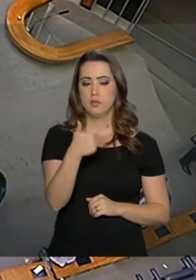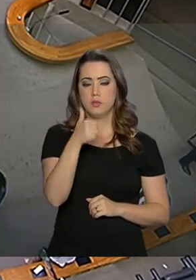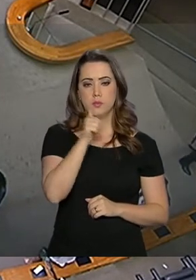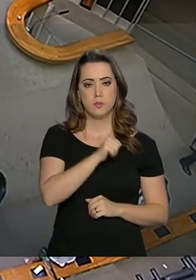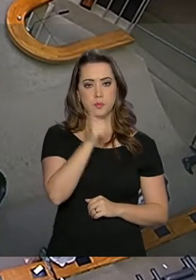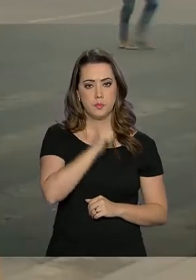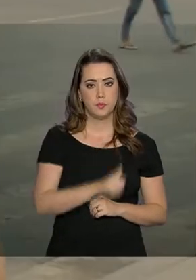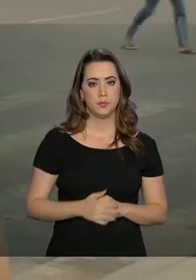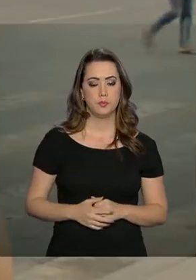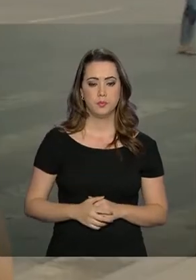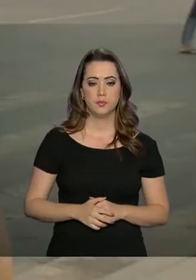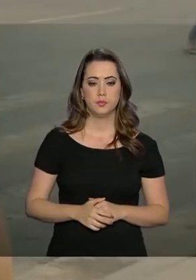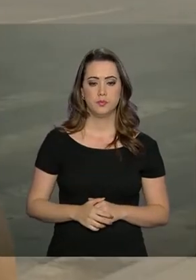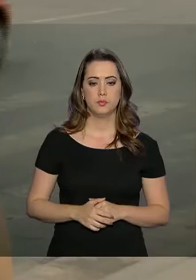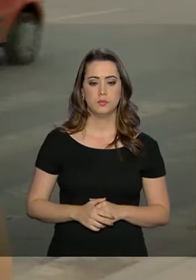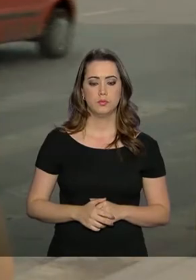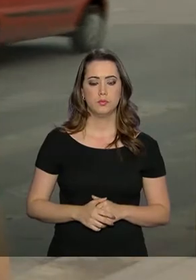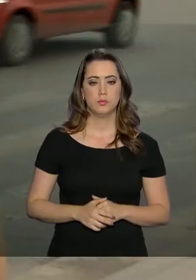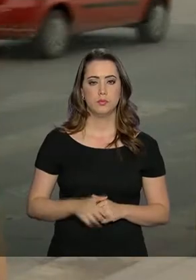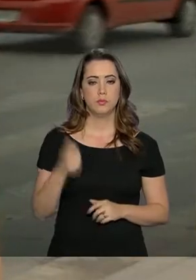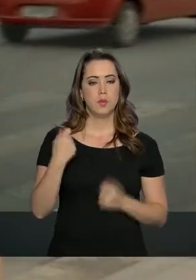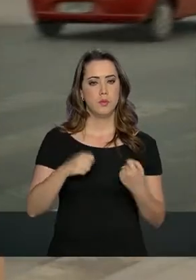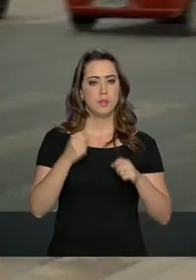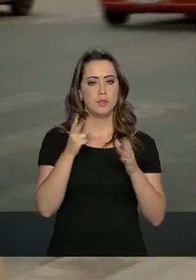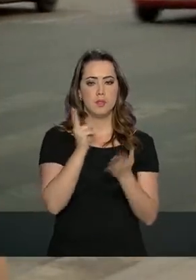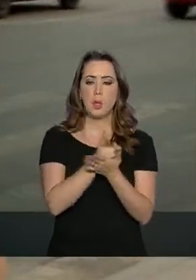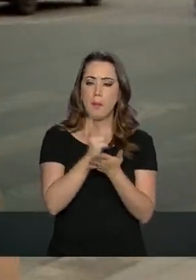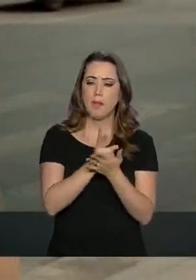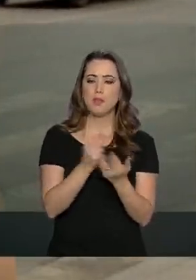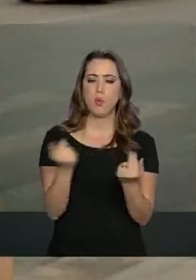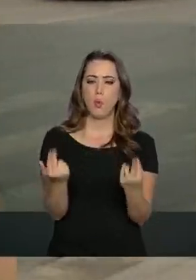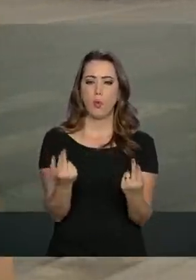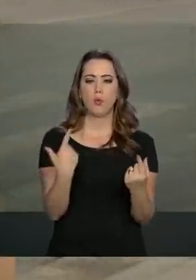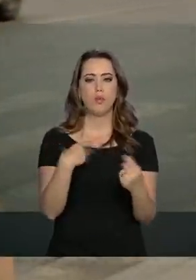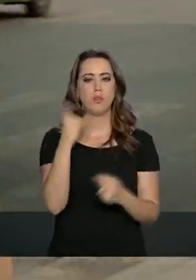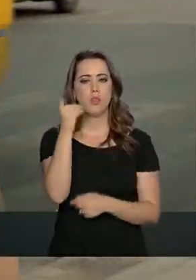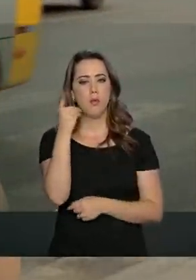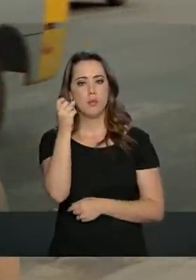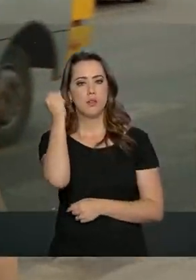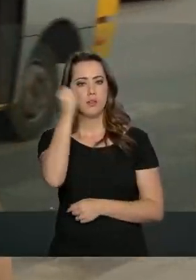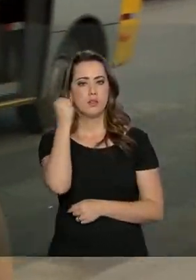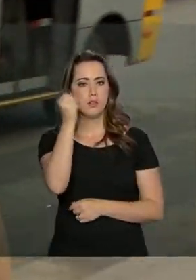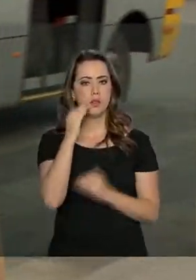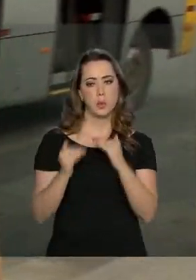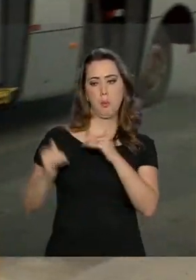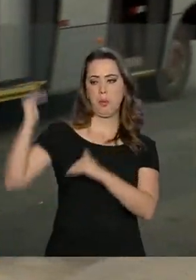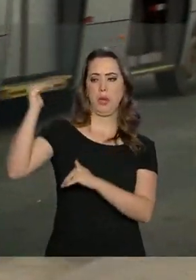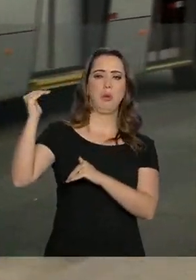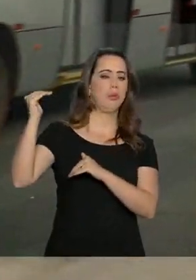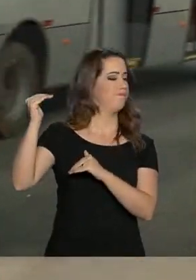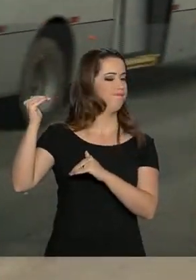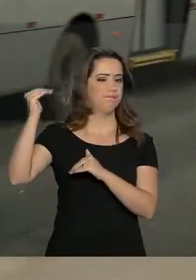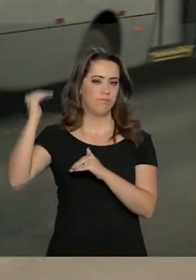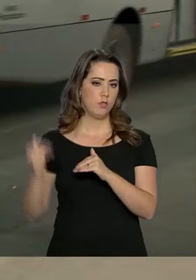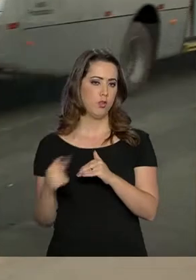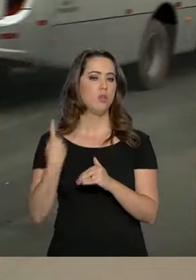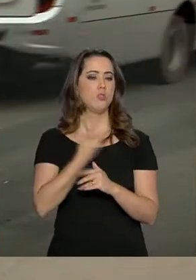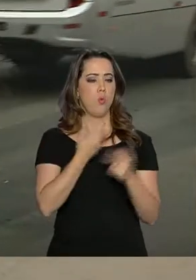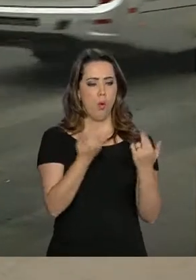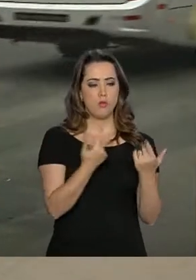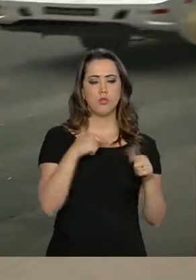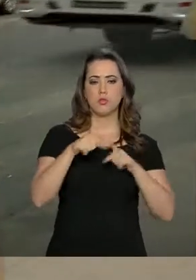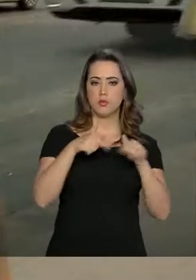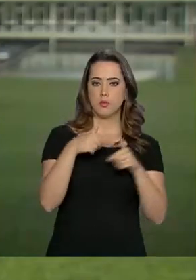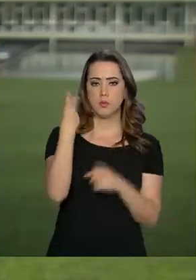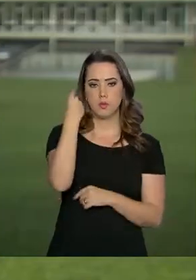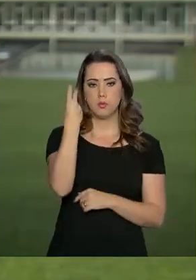para mulheres. Tem que ter uma igualdade, um nível de igualdade, né? Porque é deputado ou senador que tem que ter um mérito a mais que a gente que trabalha normal, né? Normalmente